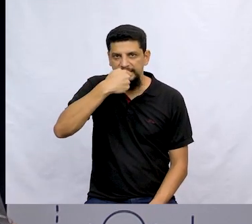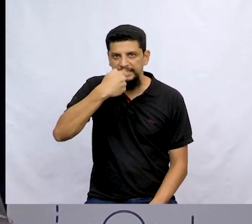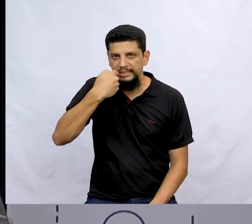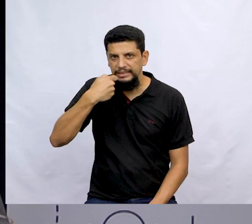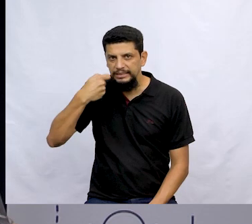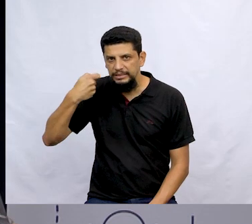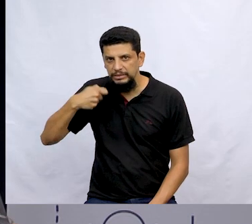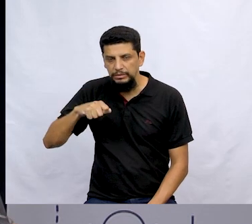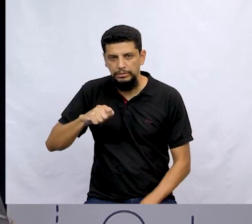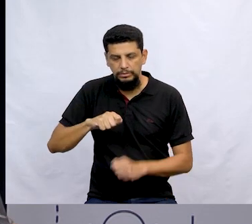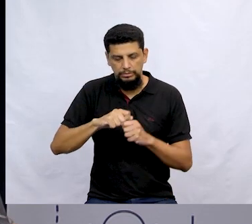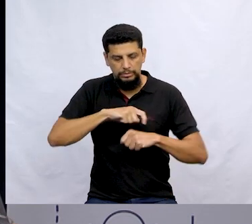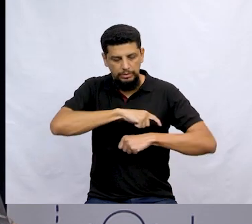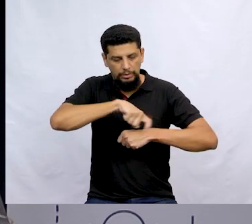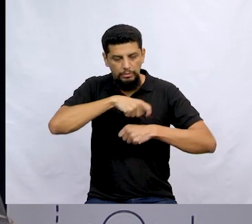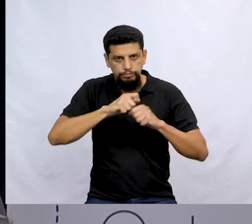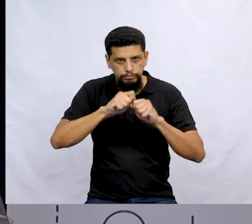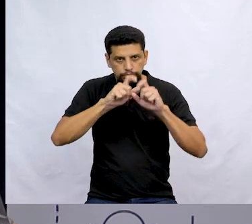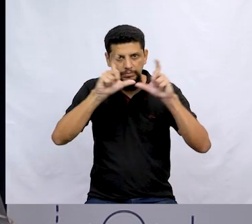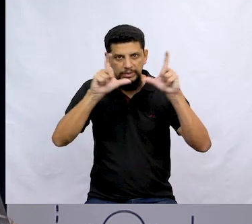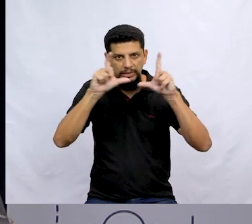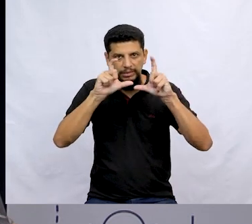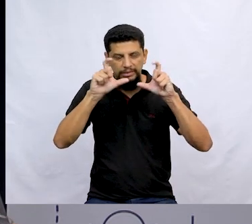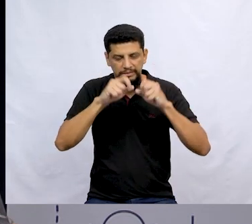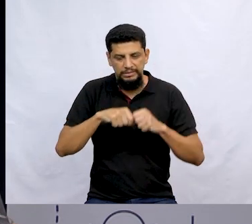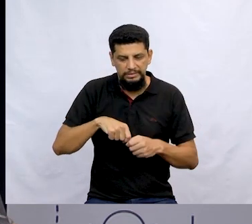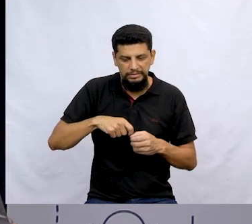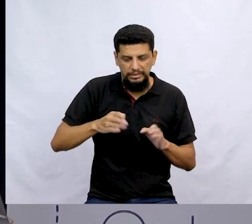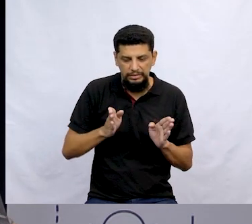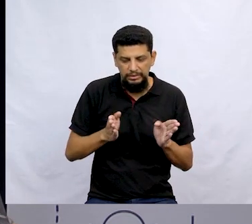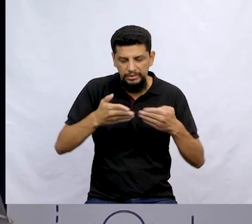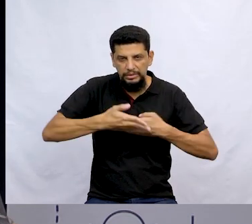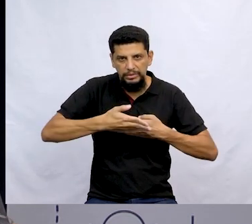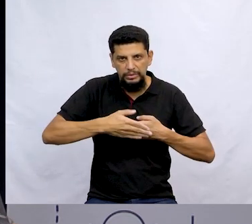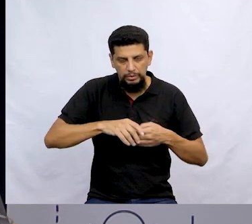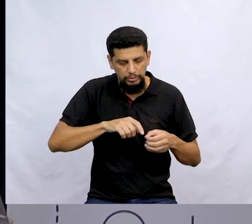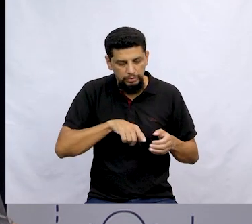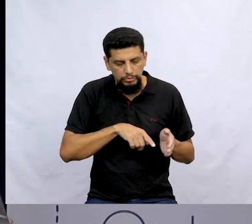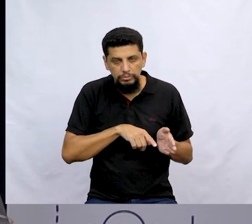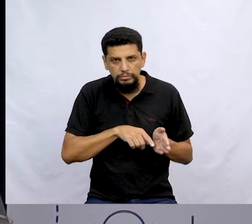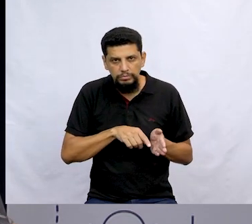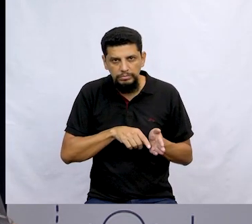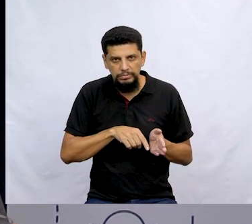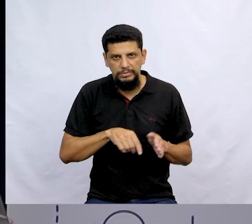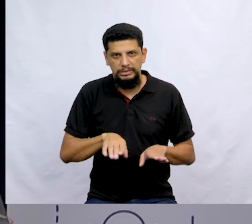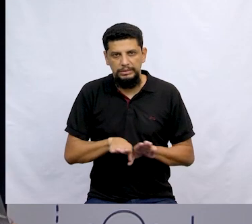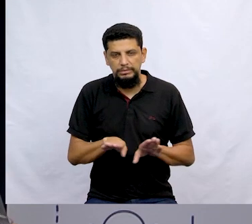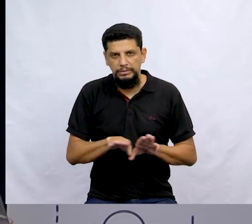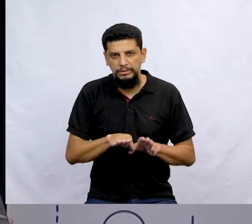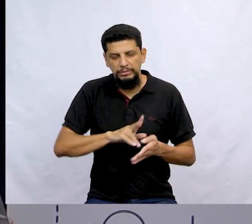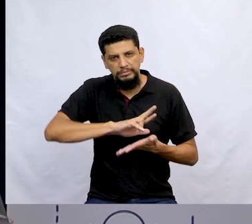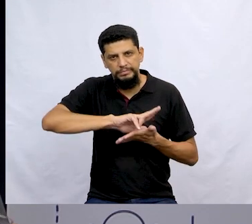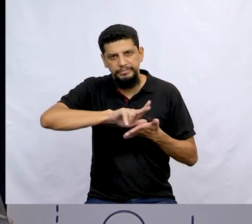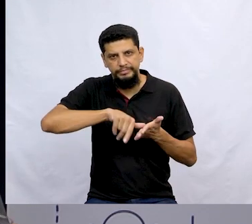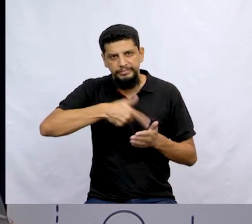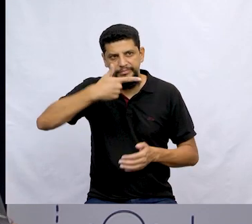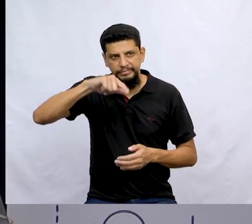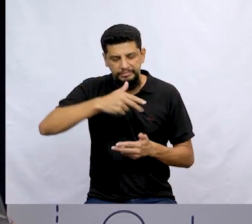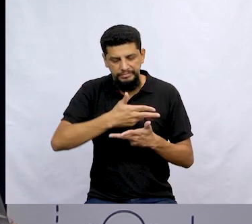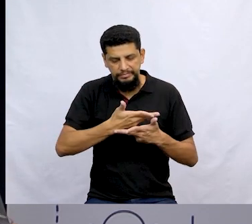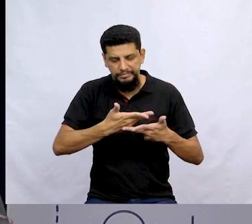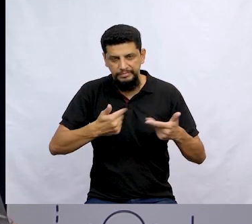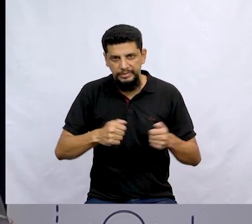virtual, o despertador de atraso, a caixa de arrotos, o detector de broncas e uma porção de outras